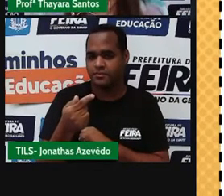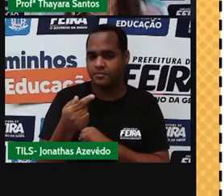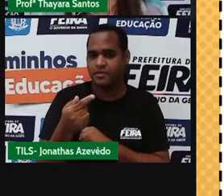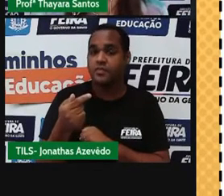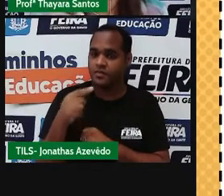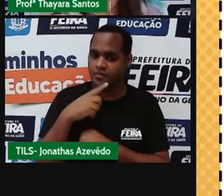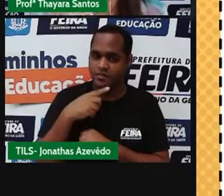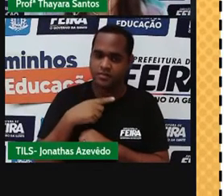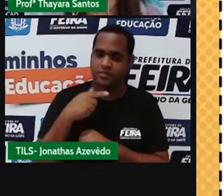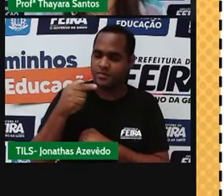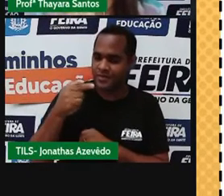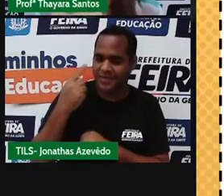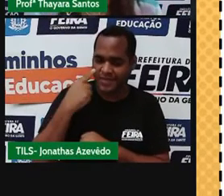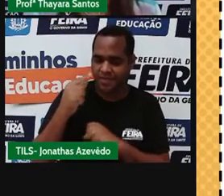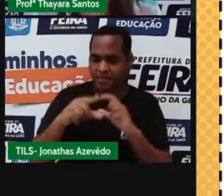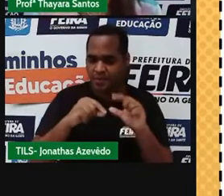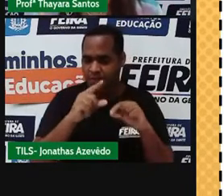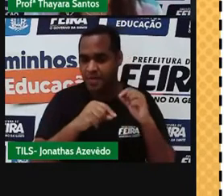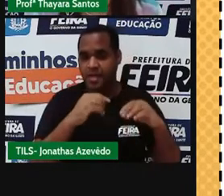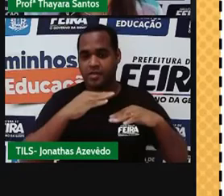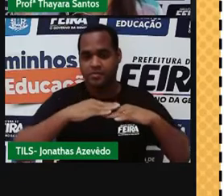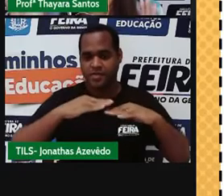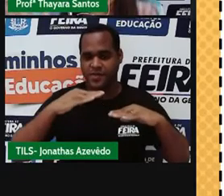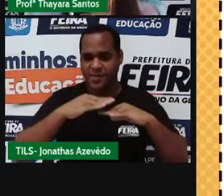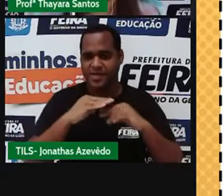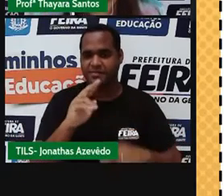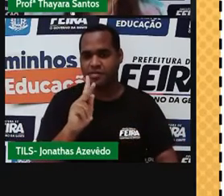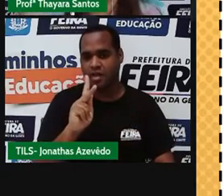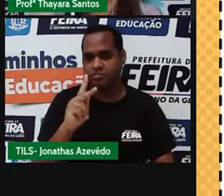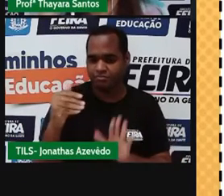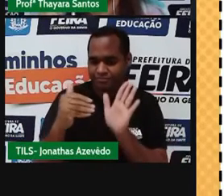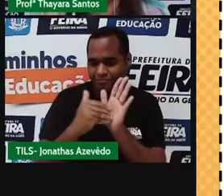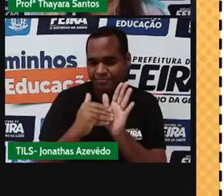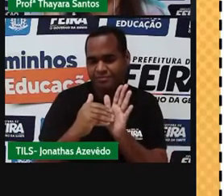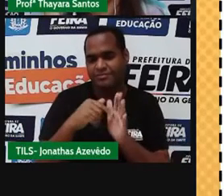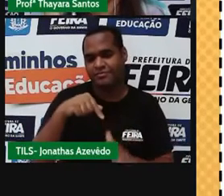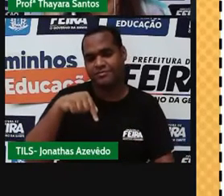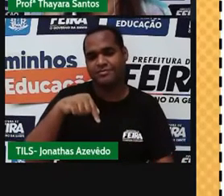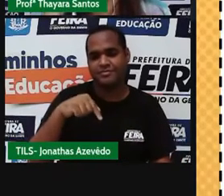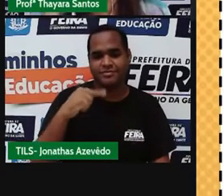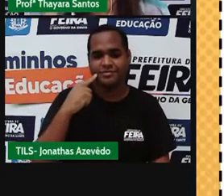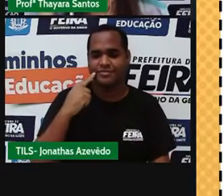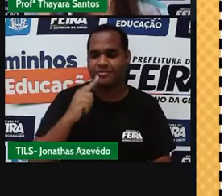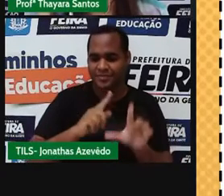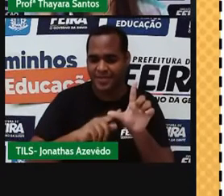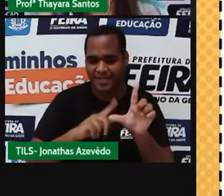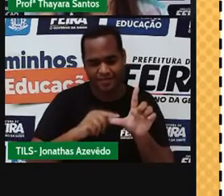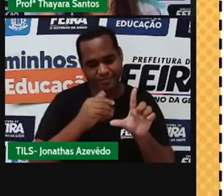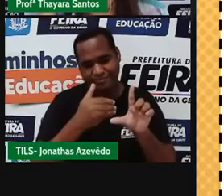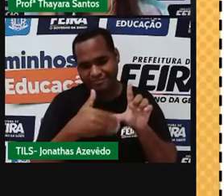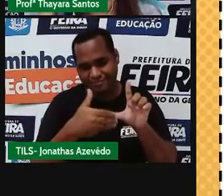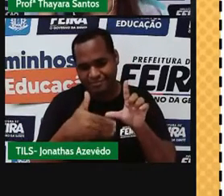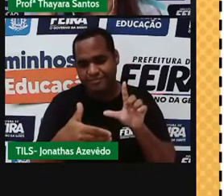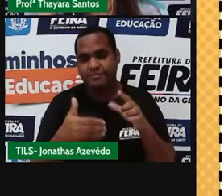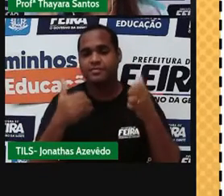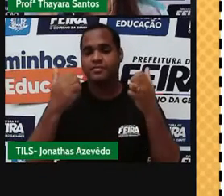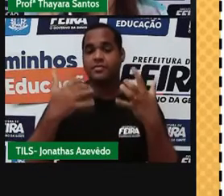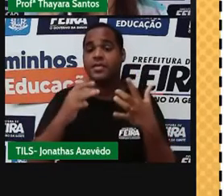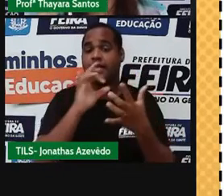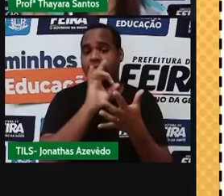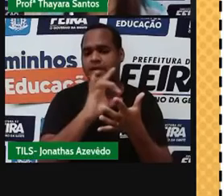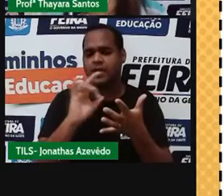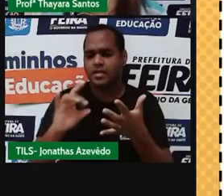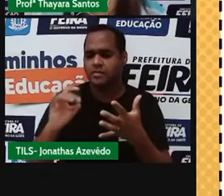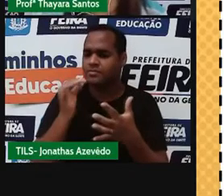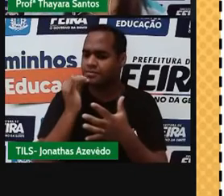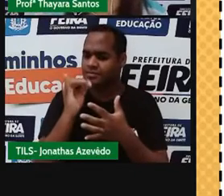E essas camadas são nomeadas de K até K, em ordem alfabética mesmo. Então, cada camada eletrônica dessa vai